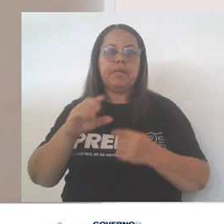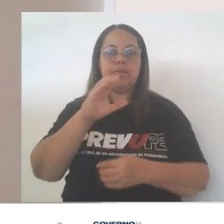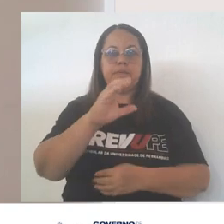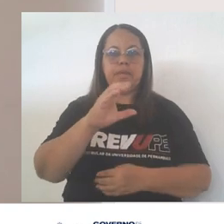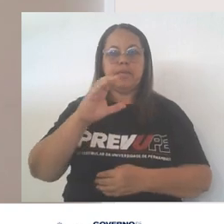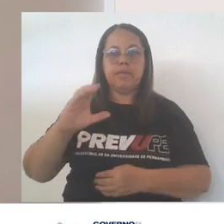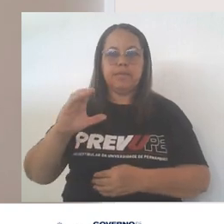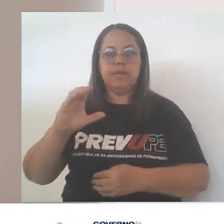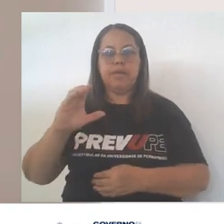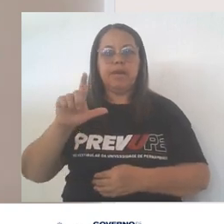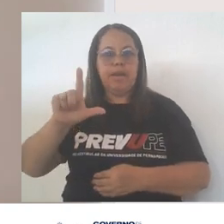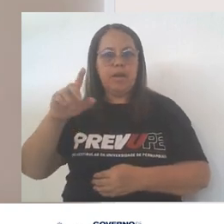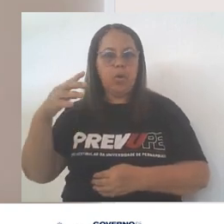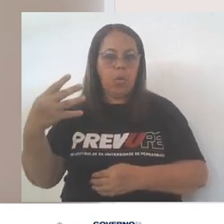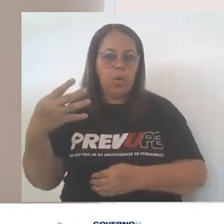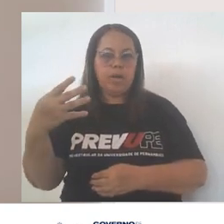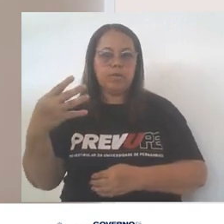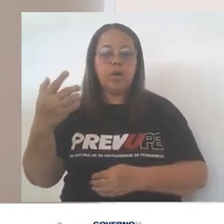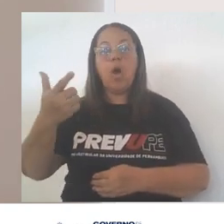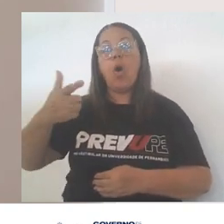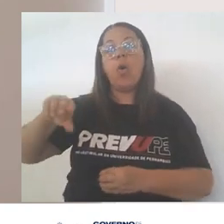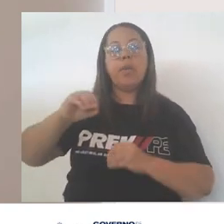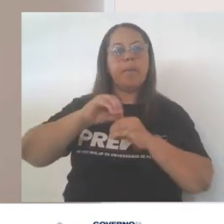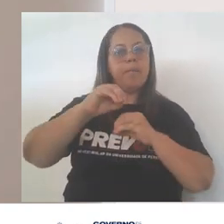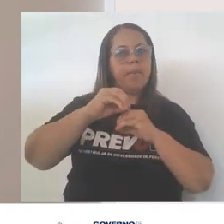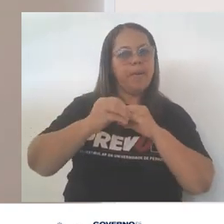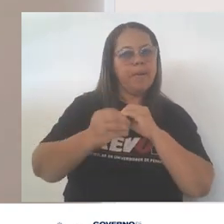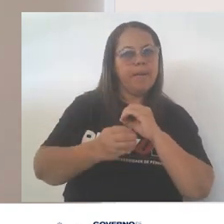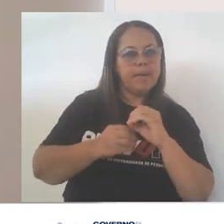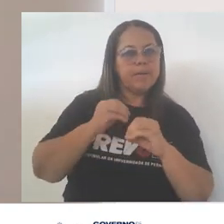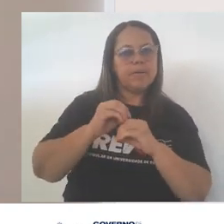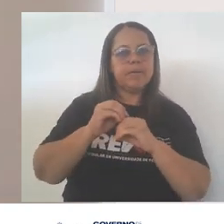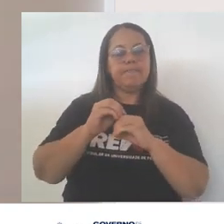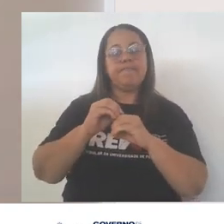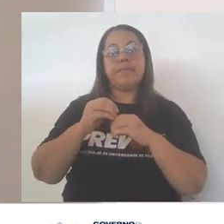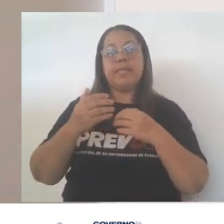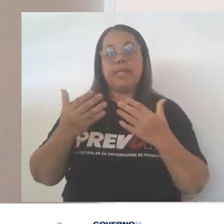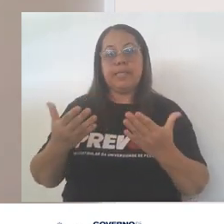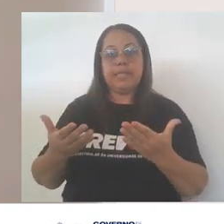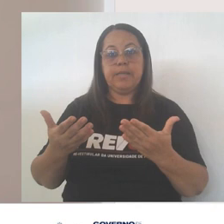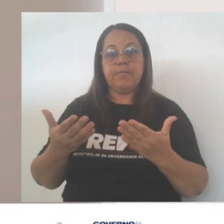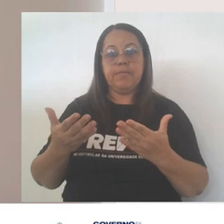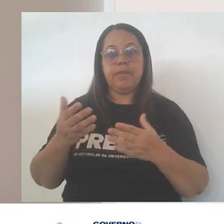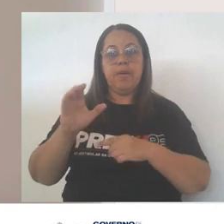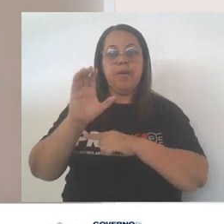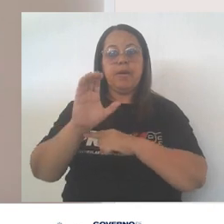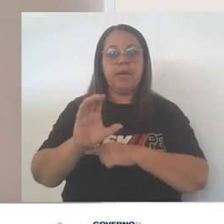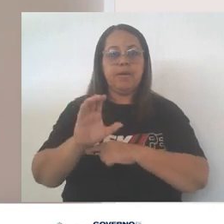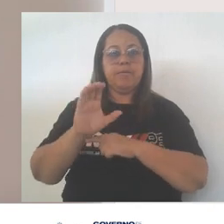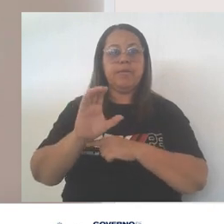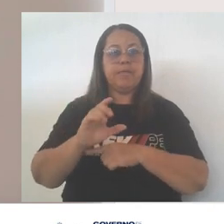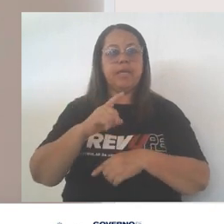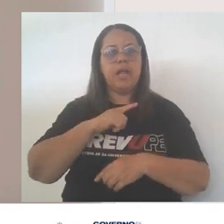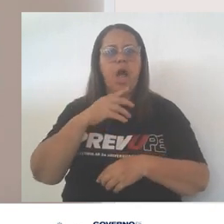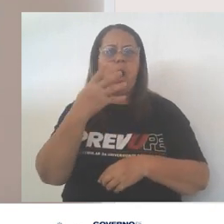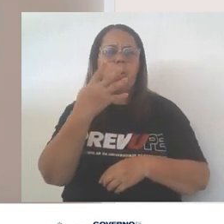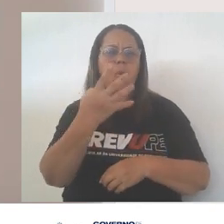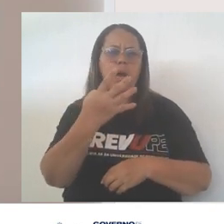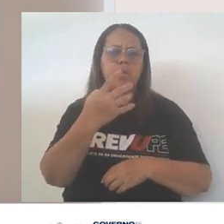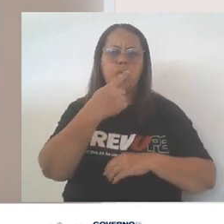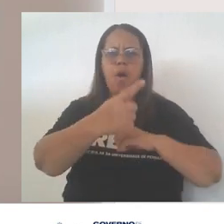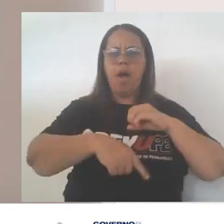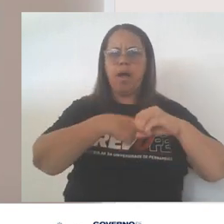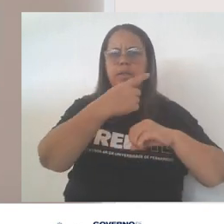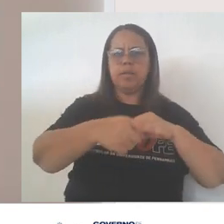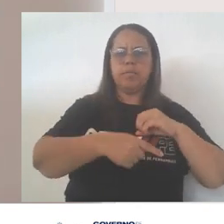CCL4, é outra molécula apolar. Nesse caso, o carbono está ligado a quatro átomos de cloro.